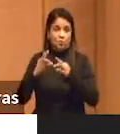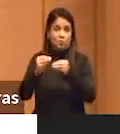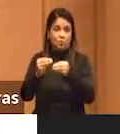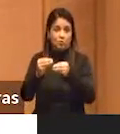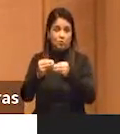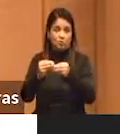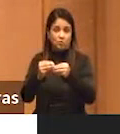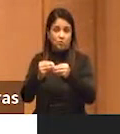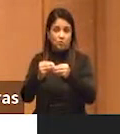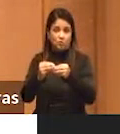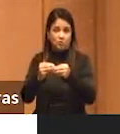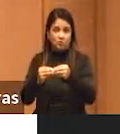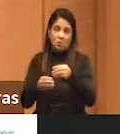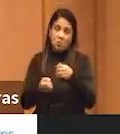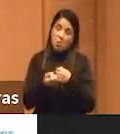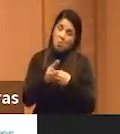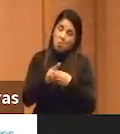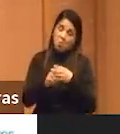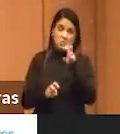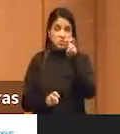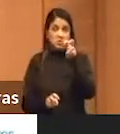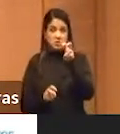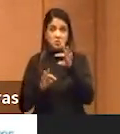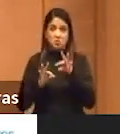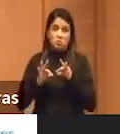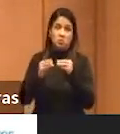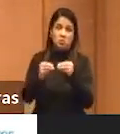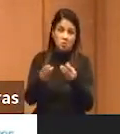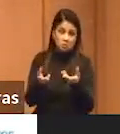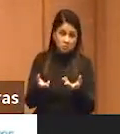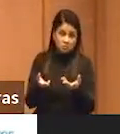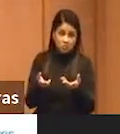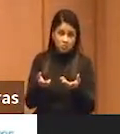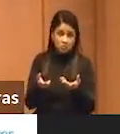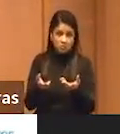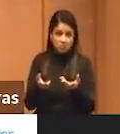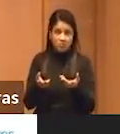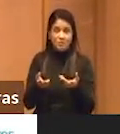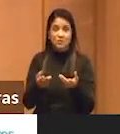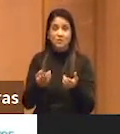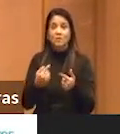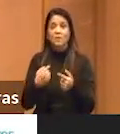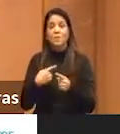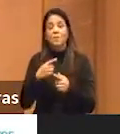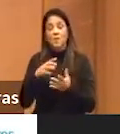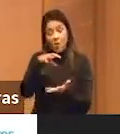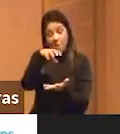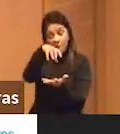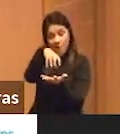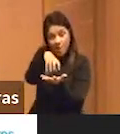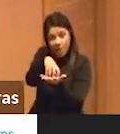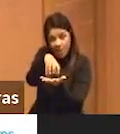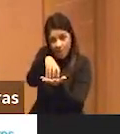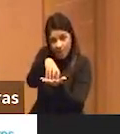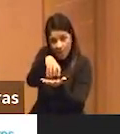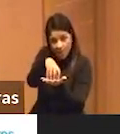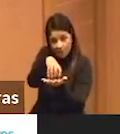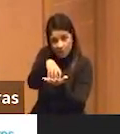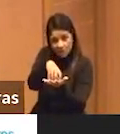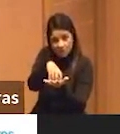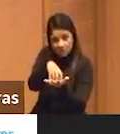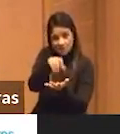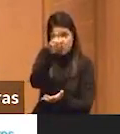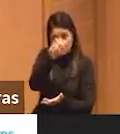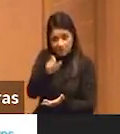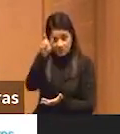vão ser cinco todos, por que que vão ser cinco todos? Porque a concentração destes homens